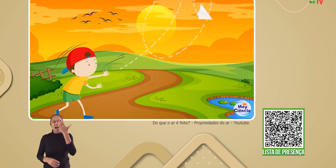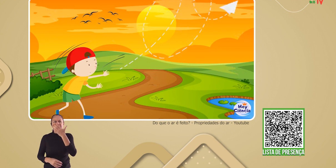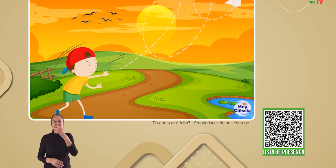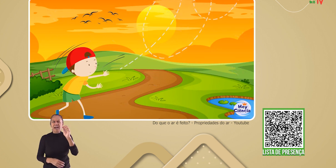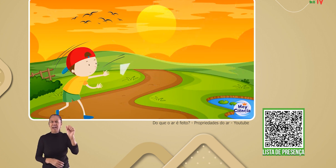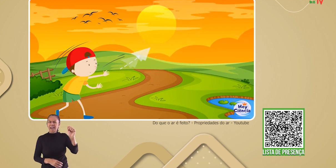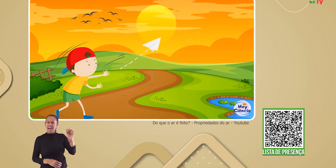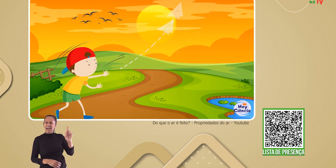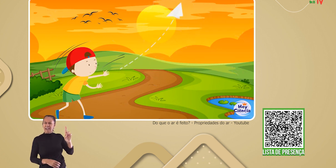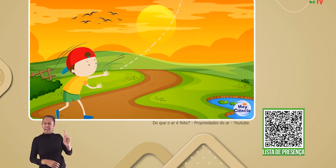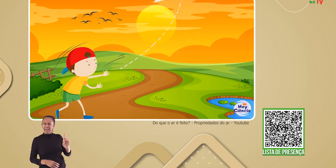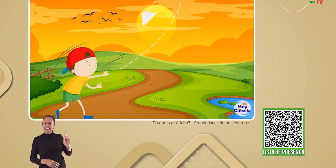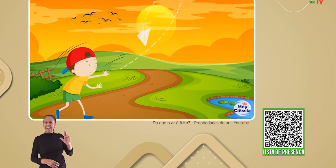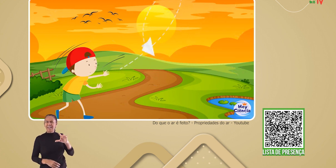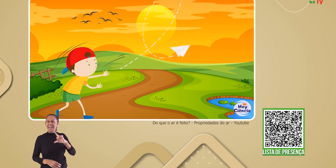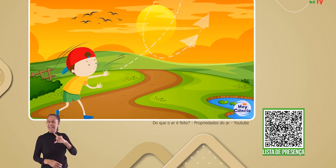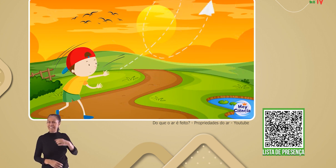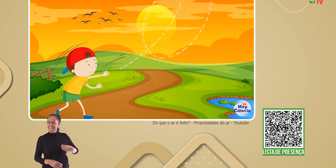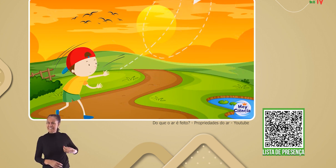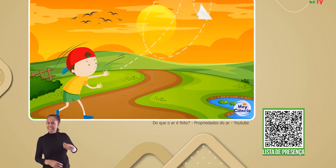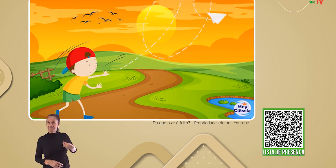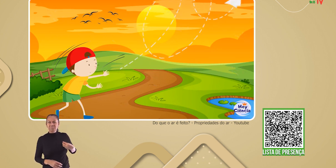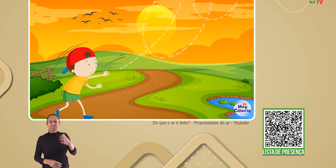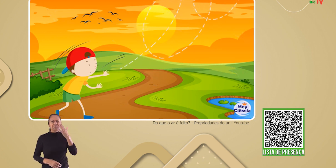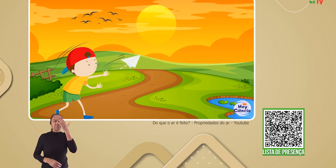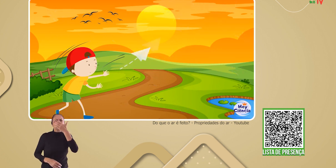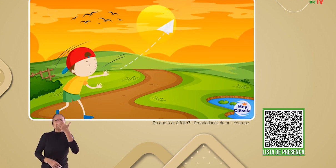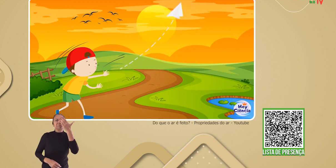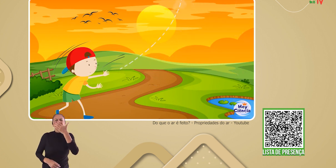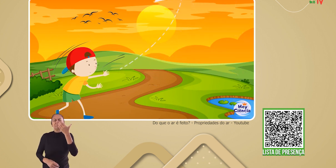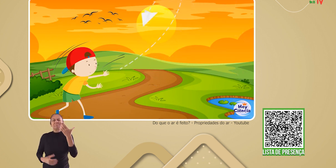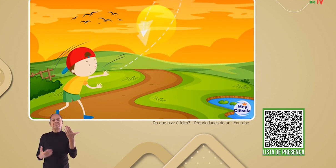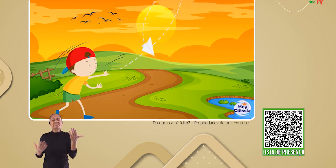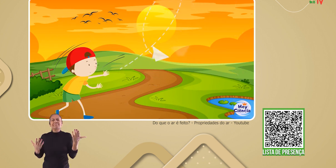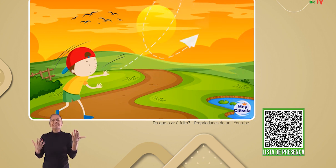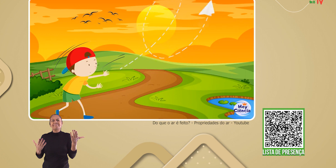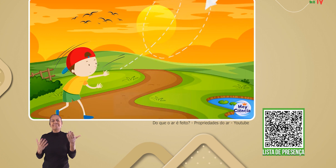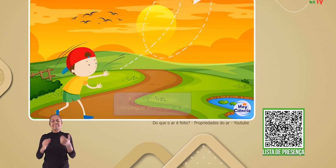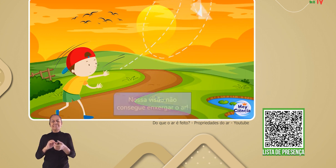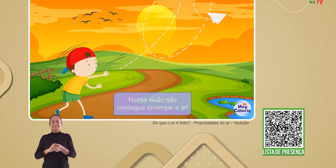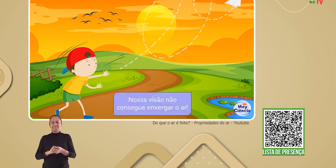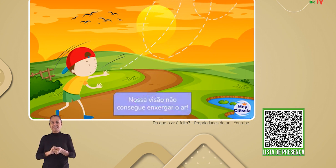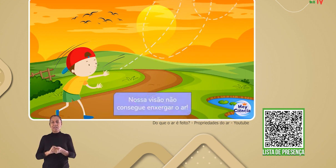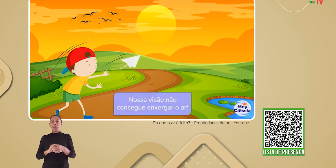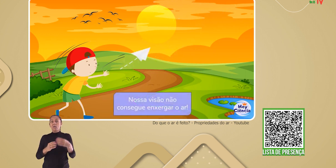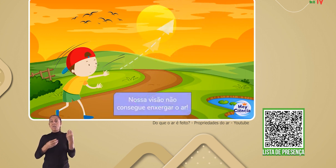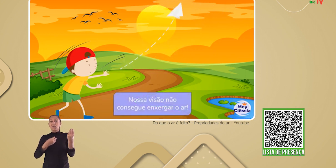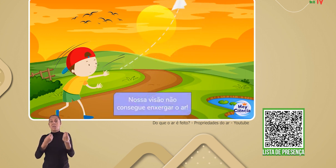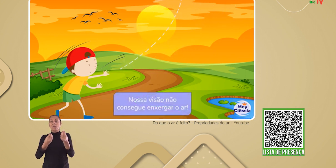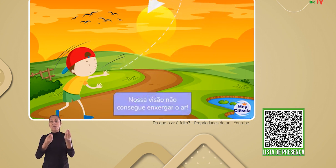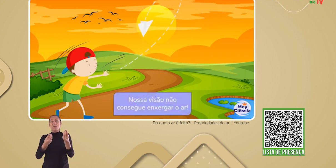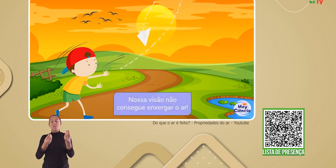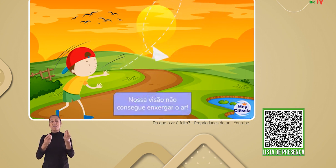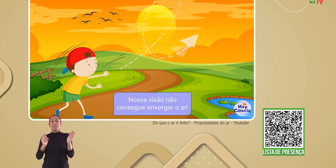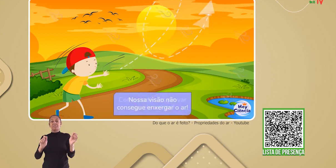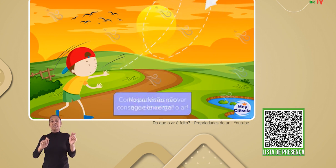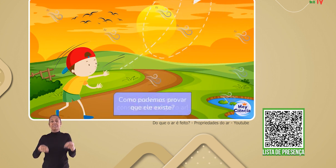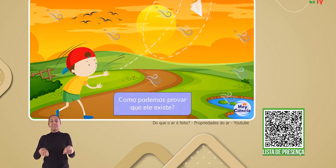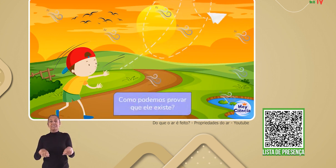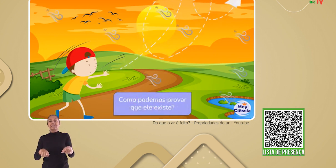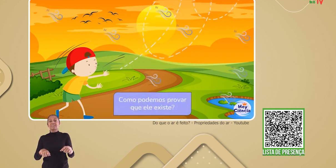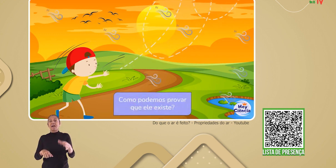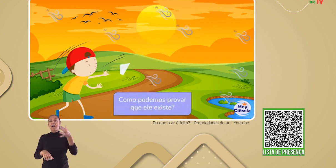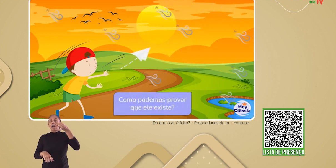vê-lo. Você consegue? Tem coisas que existem que a gente não vê. Afinal, como é possível